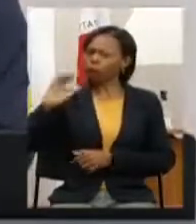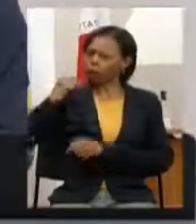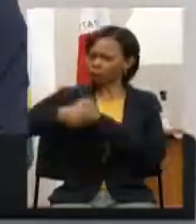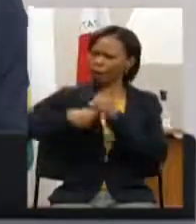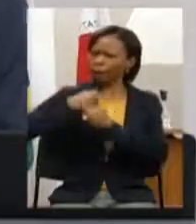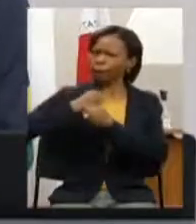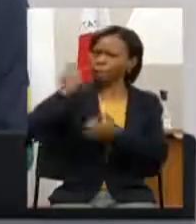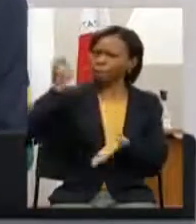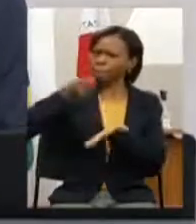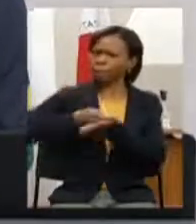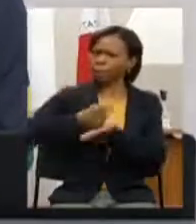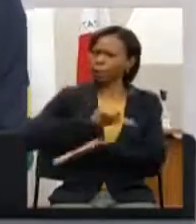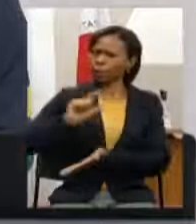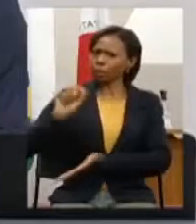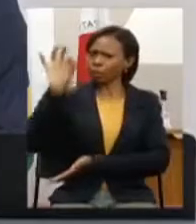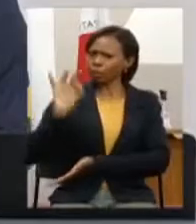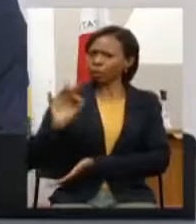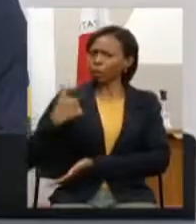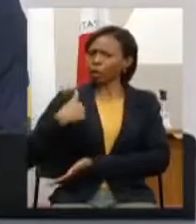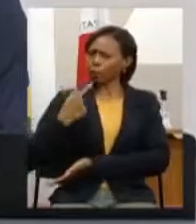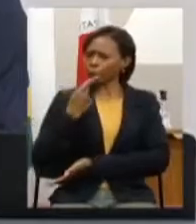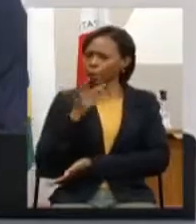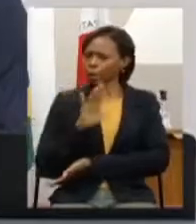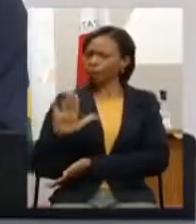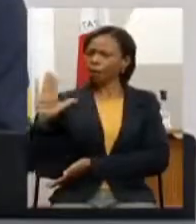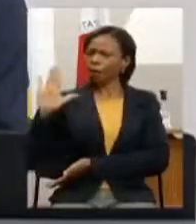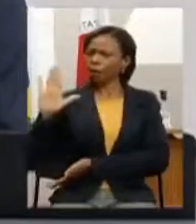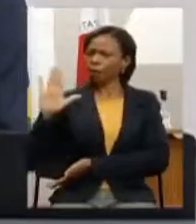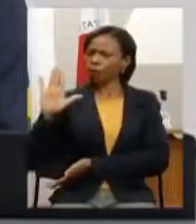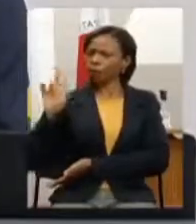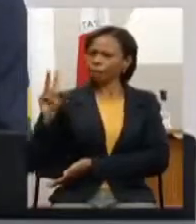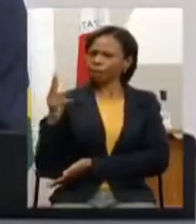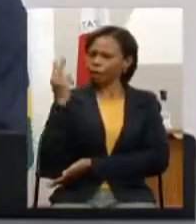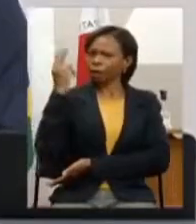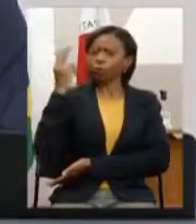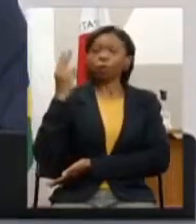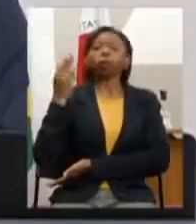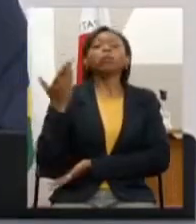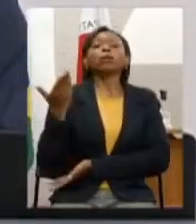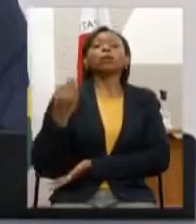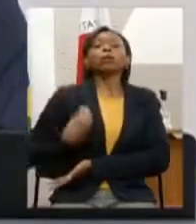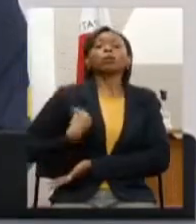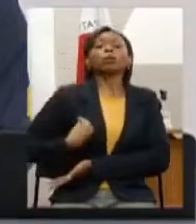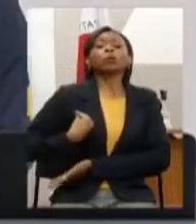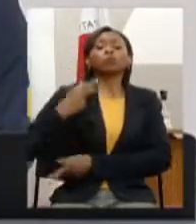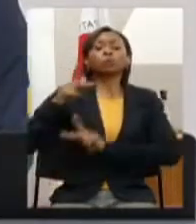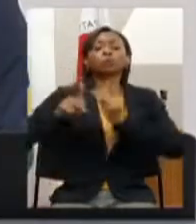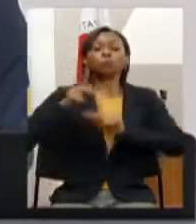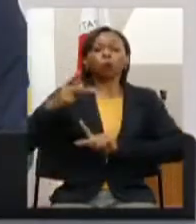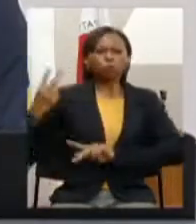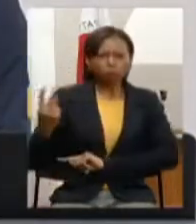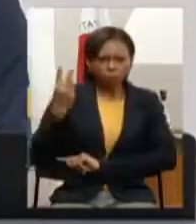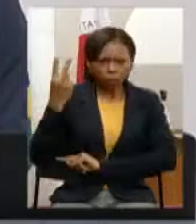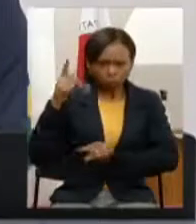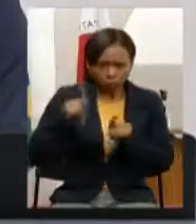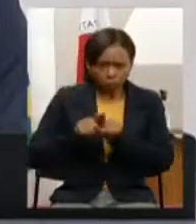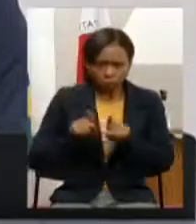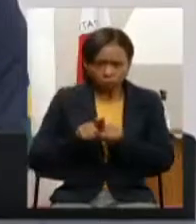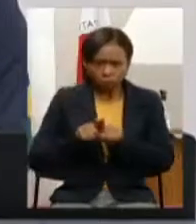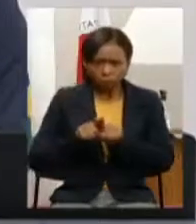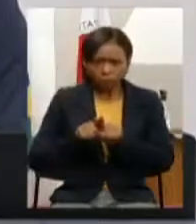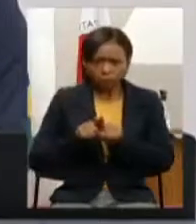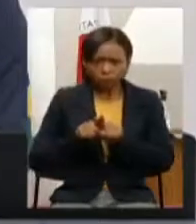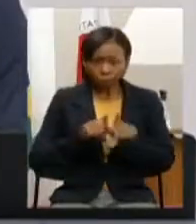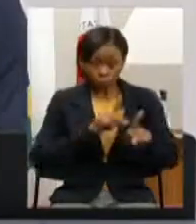% minha palavra tem valor e a participação do povo tem valor a palavra